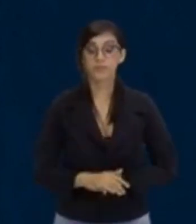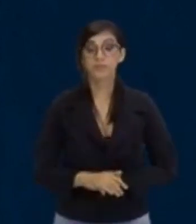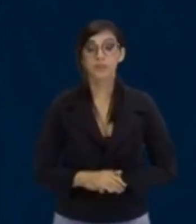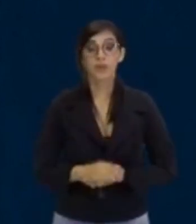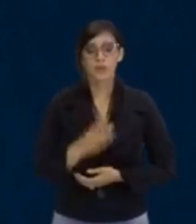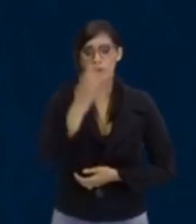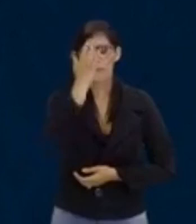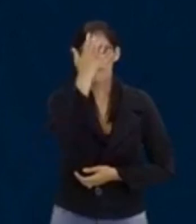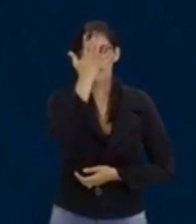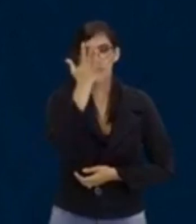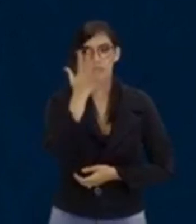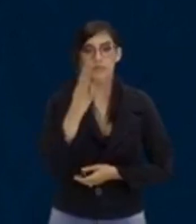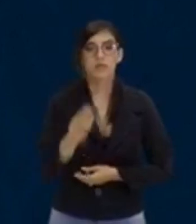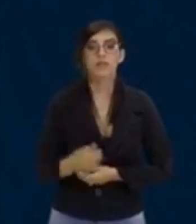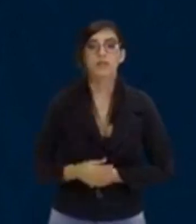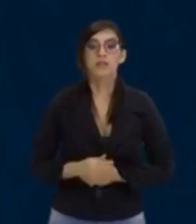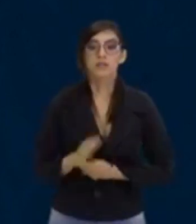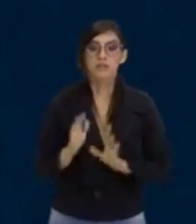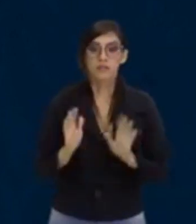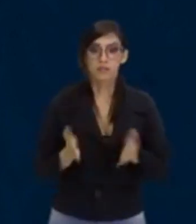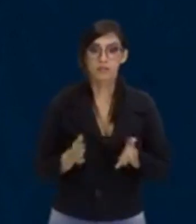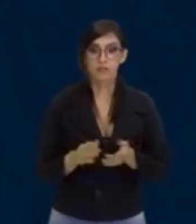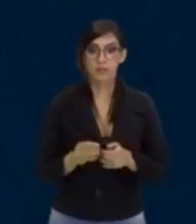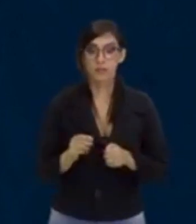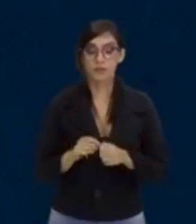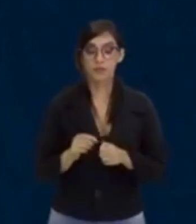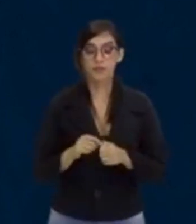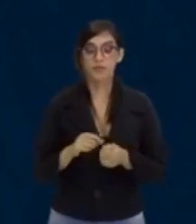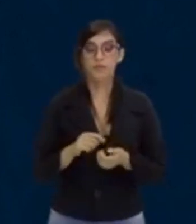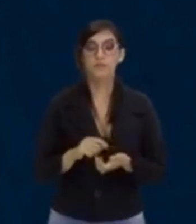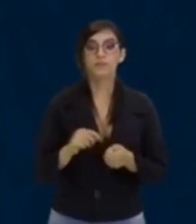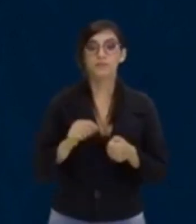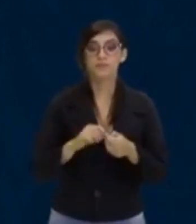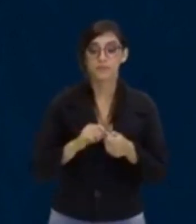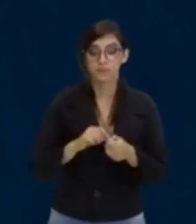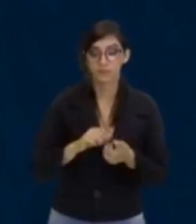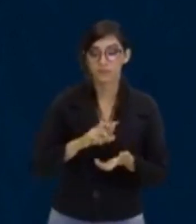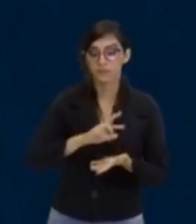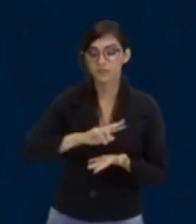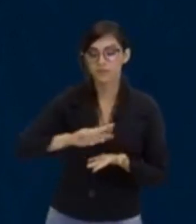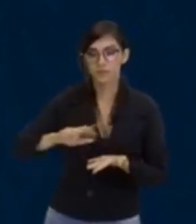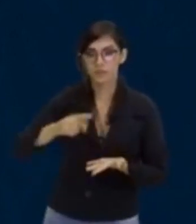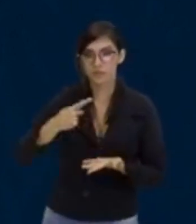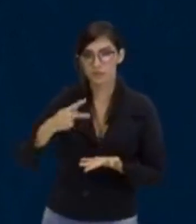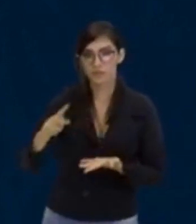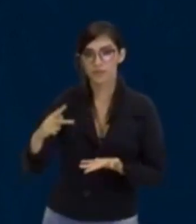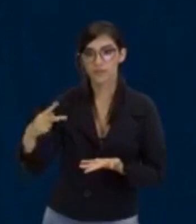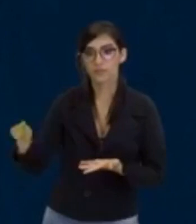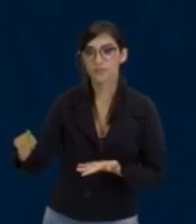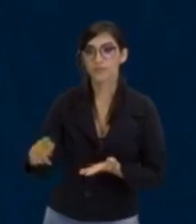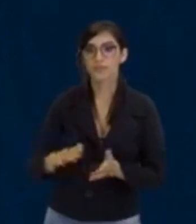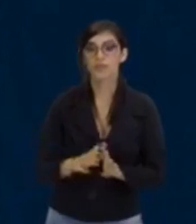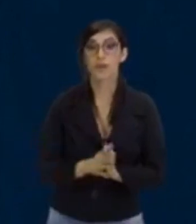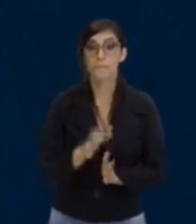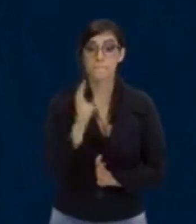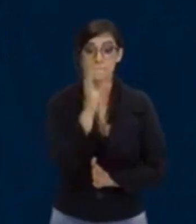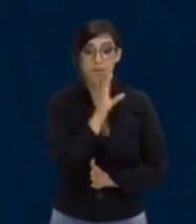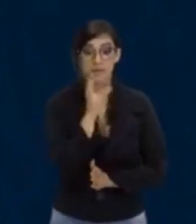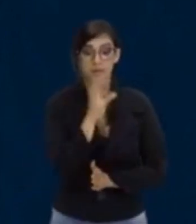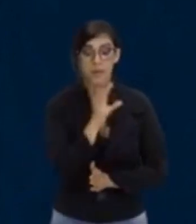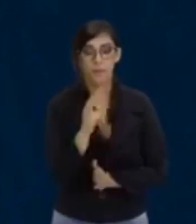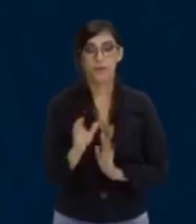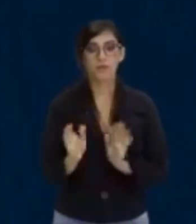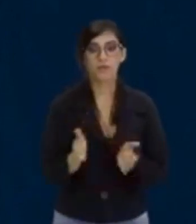fácil? Vamos aplicar agora nas outras, tá certo? Vamos aplicar aqui de maneira mais rápida nas outras.